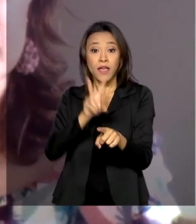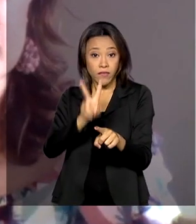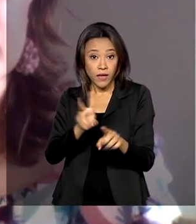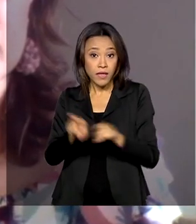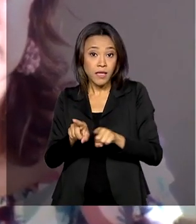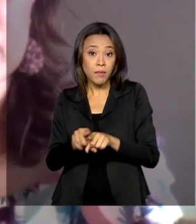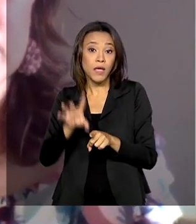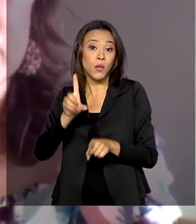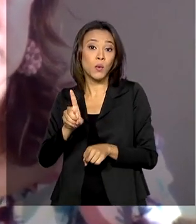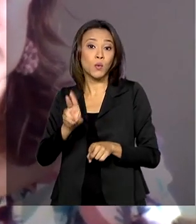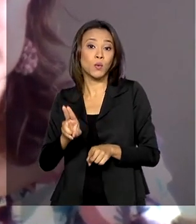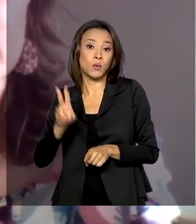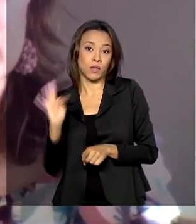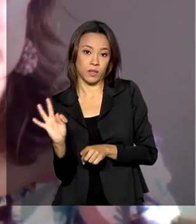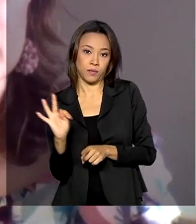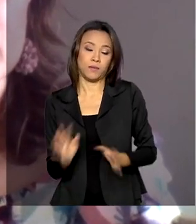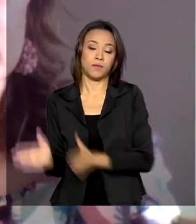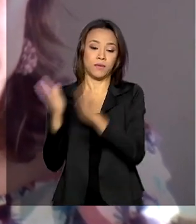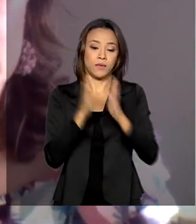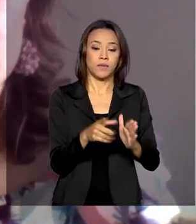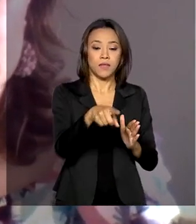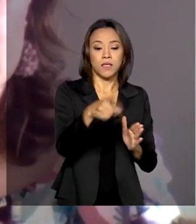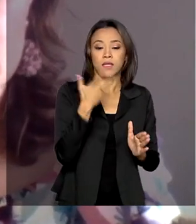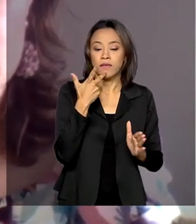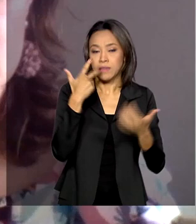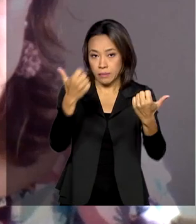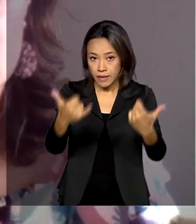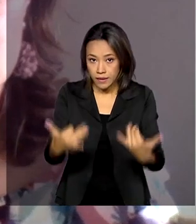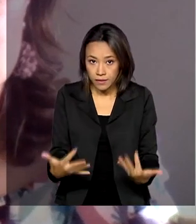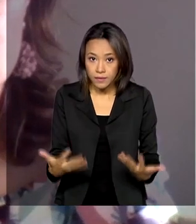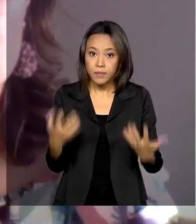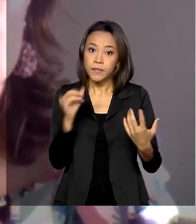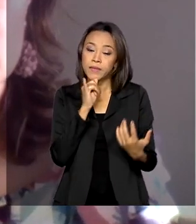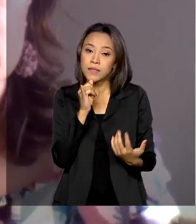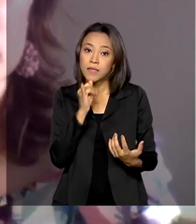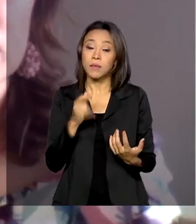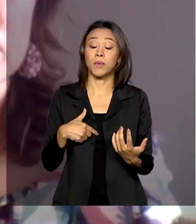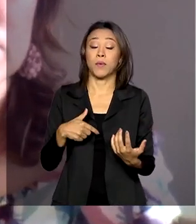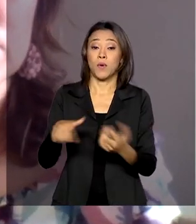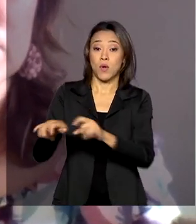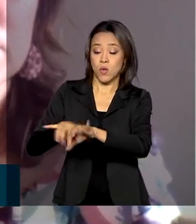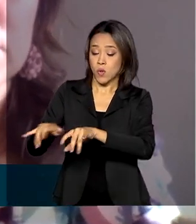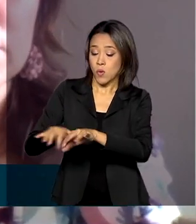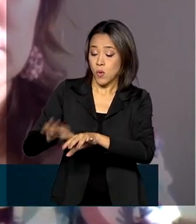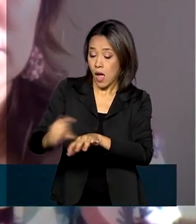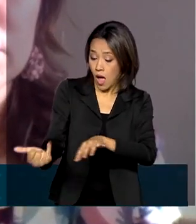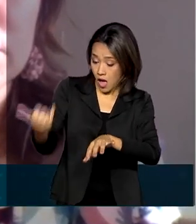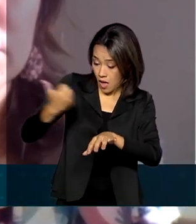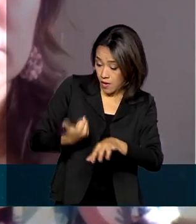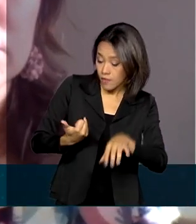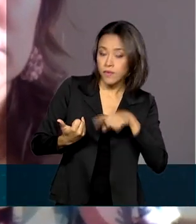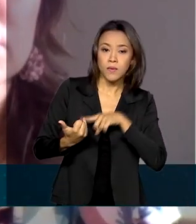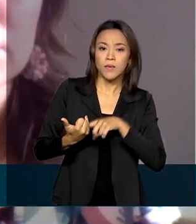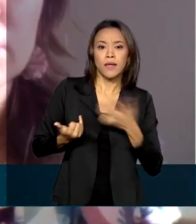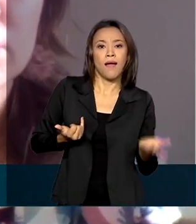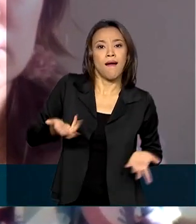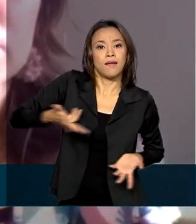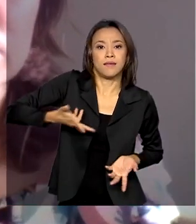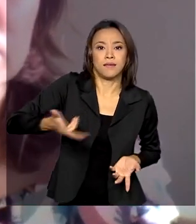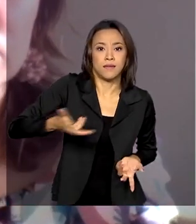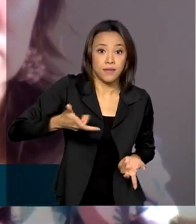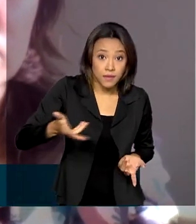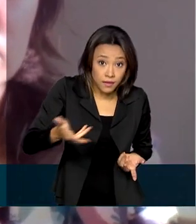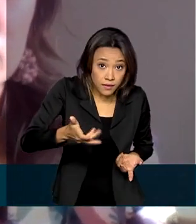digitalização de alguns serviços, a disponibilização, por exemplo, do sistema de notificação eletrônica, que acelera o processo de